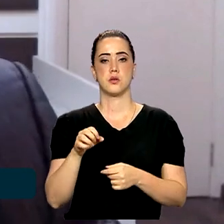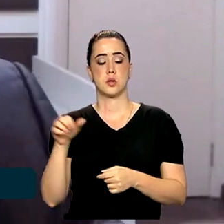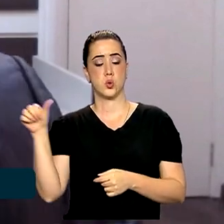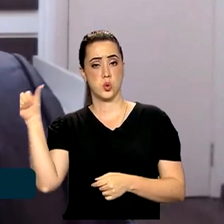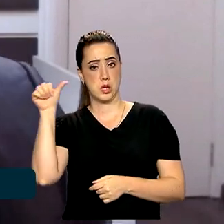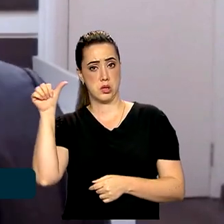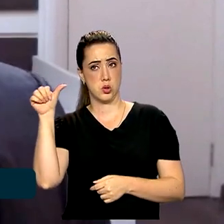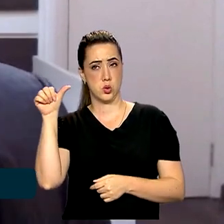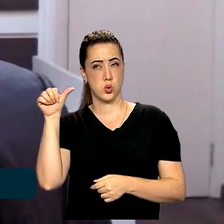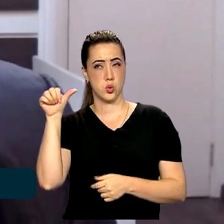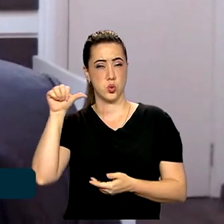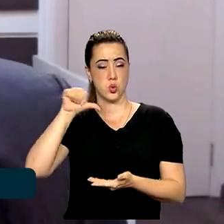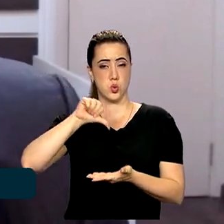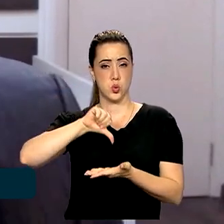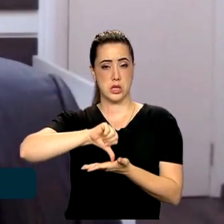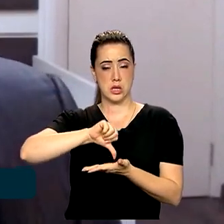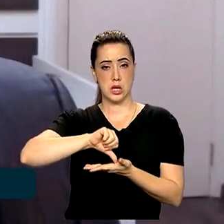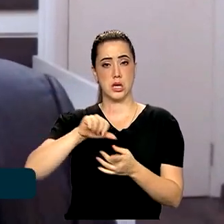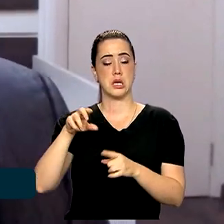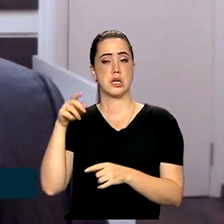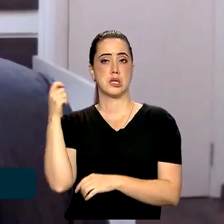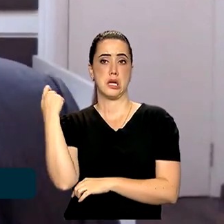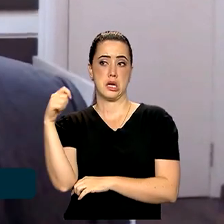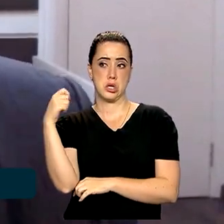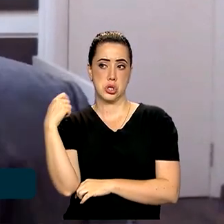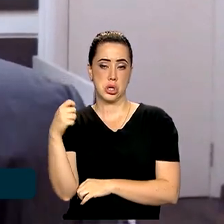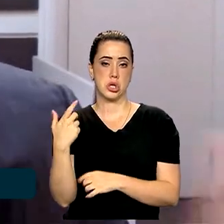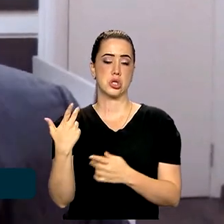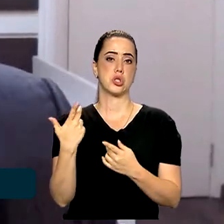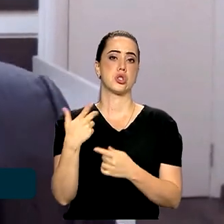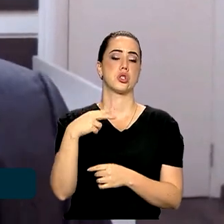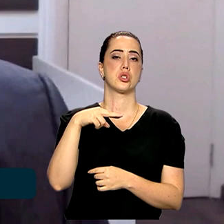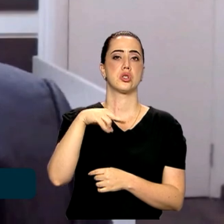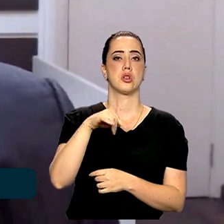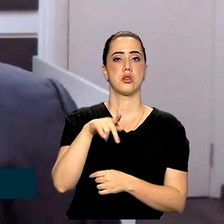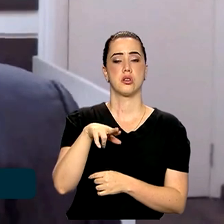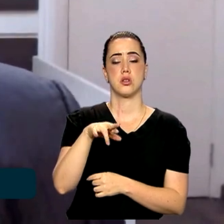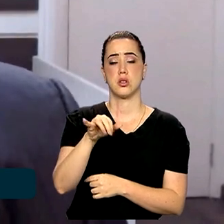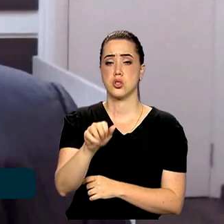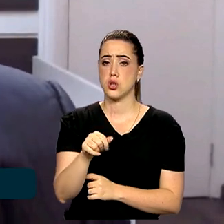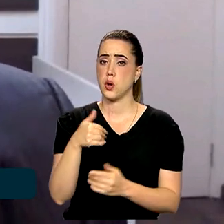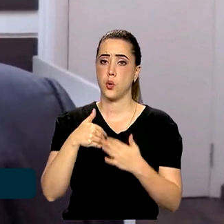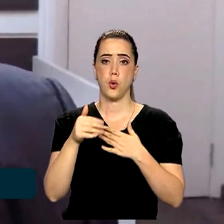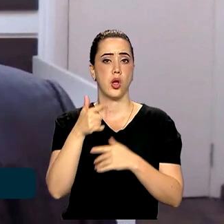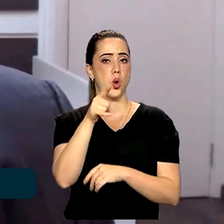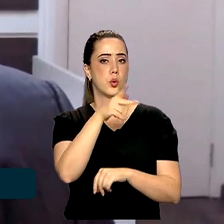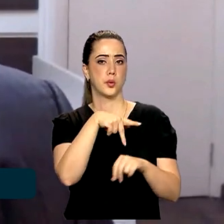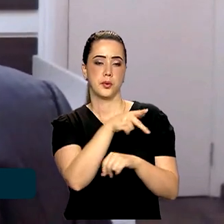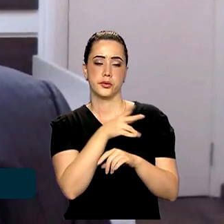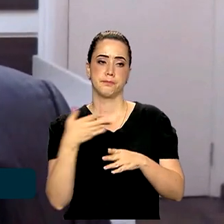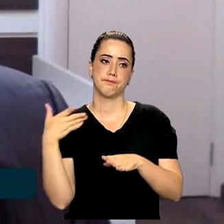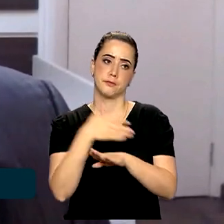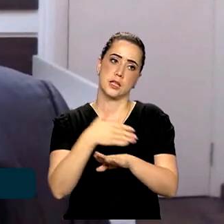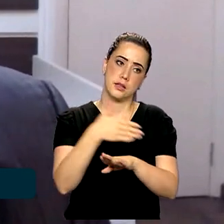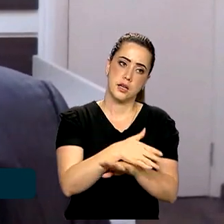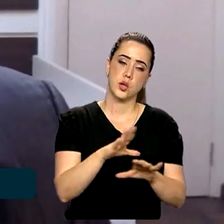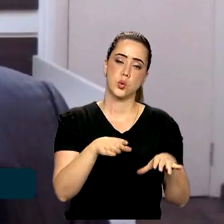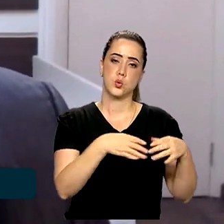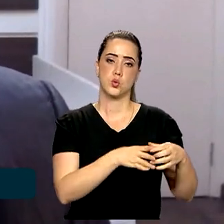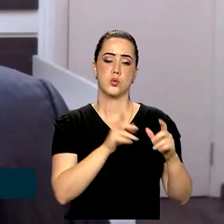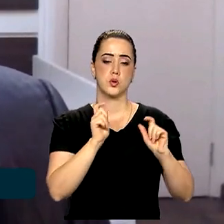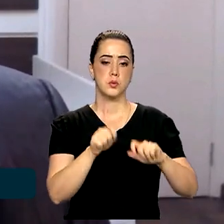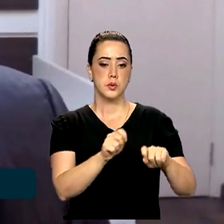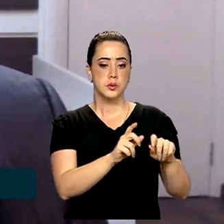aproximação da Argentina, se eu tiver uma aproximação da Nigéria ou de quem quer que seja, eu passo a ter uma